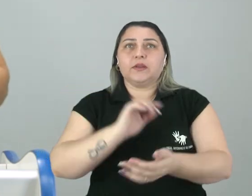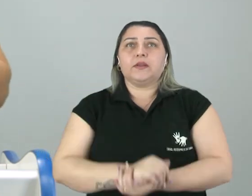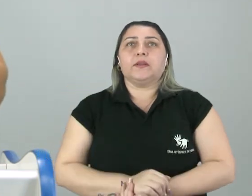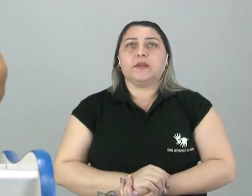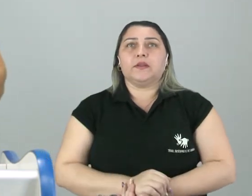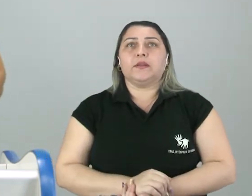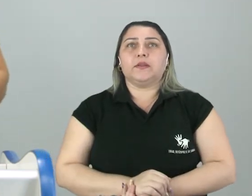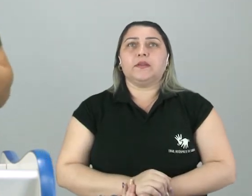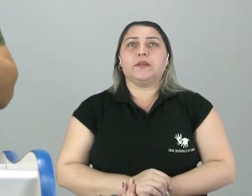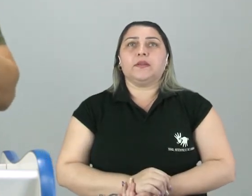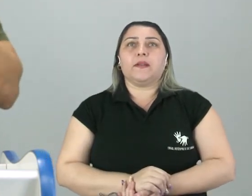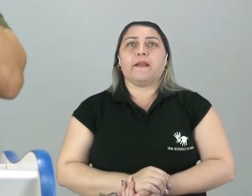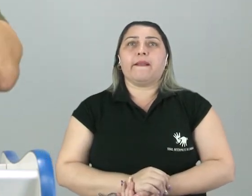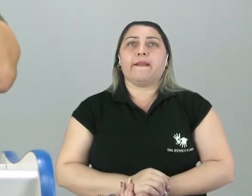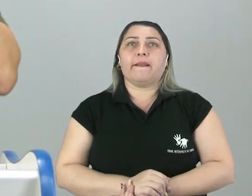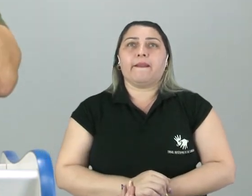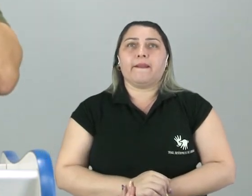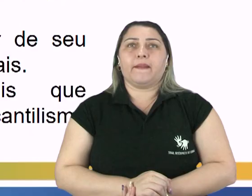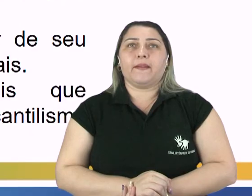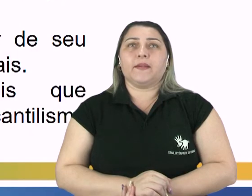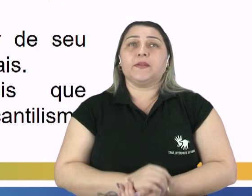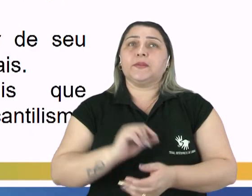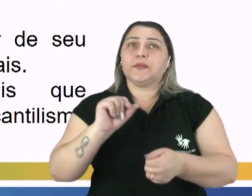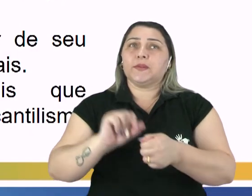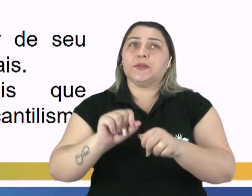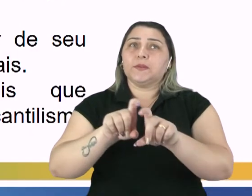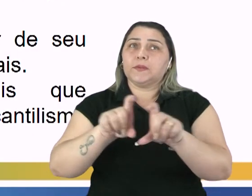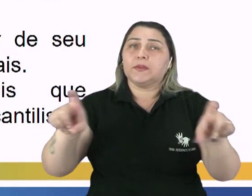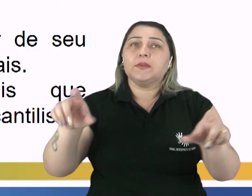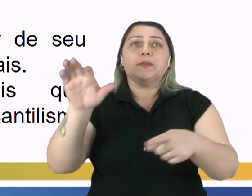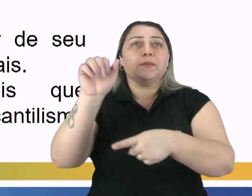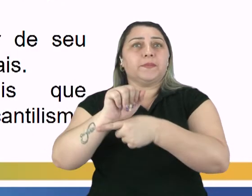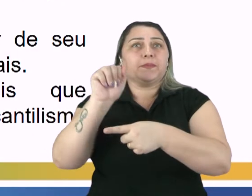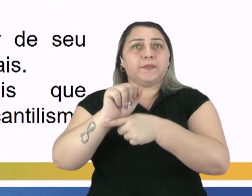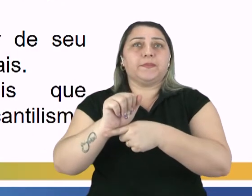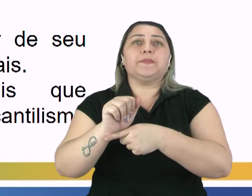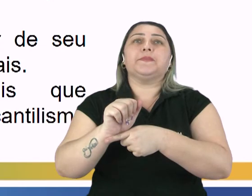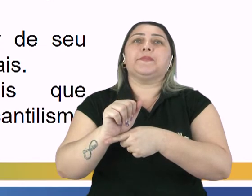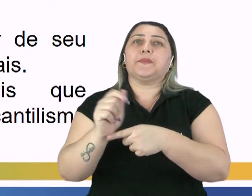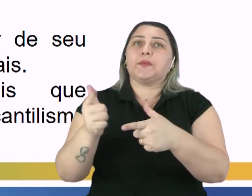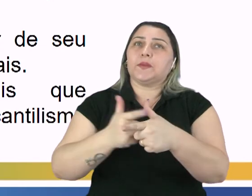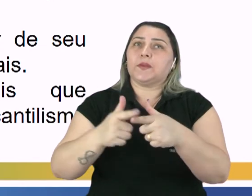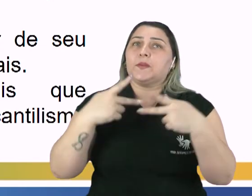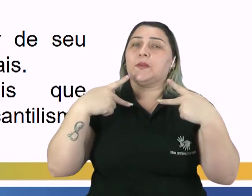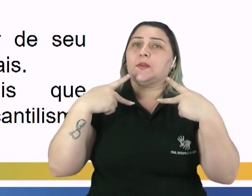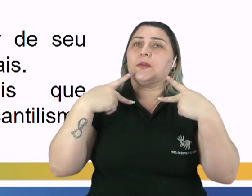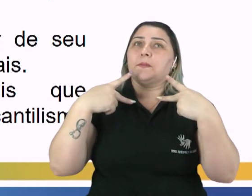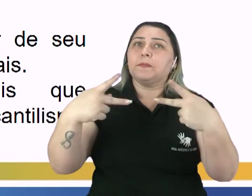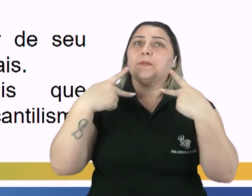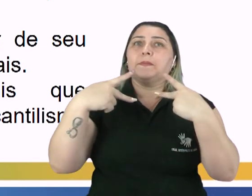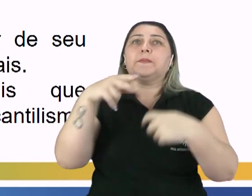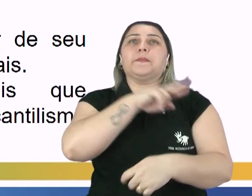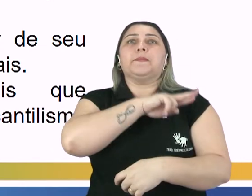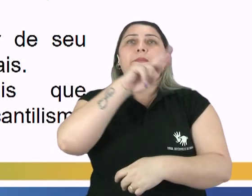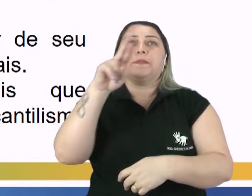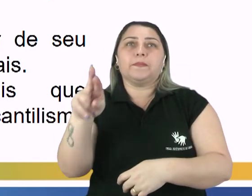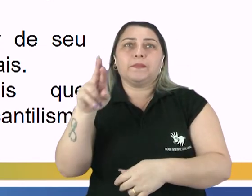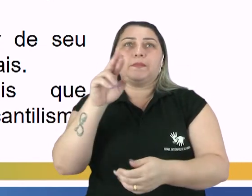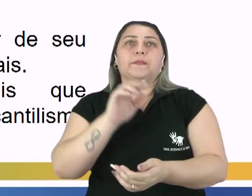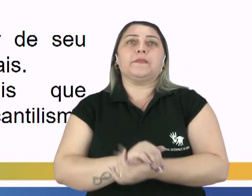sermão. Vamos lá? Pelo trecho reproduzido, pode-se concluir que o Sermão da Sexta Gésima trata da...